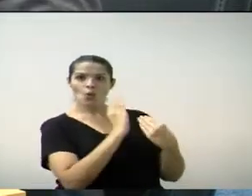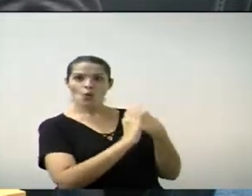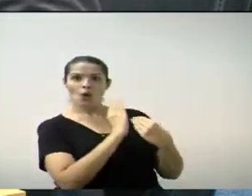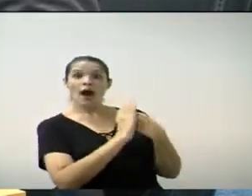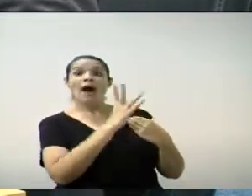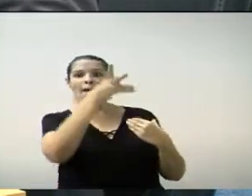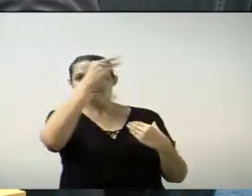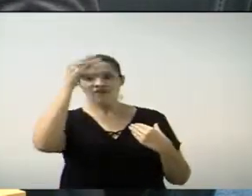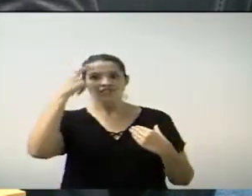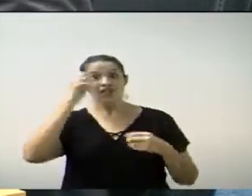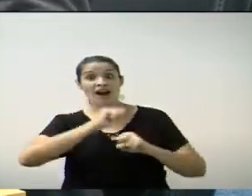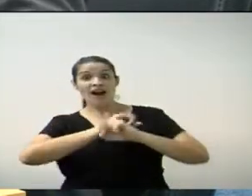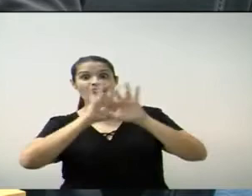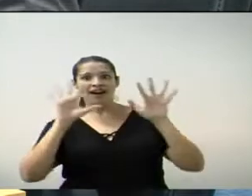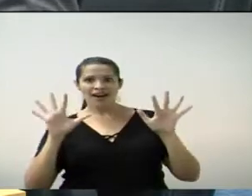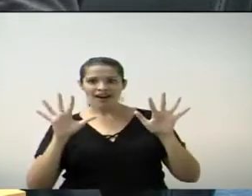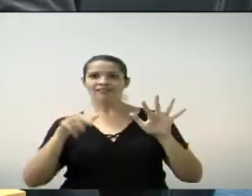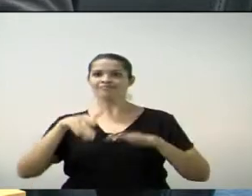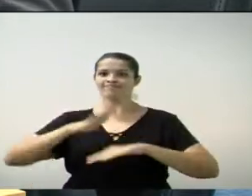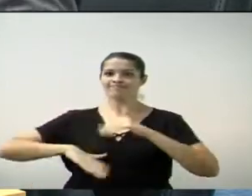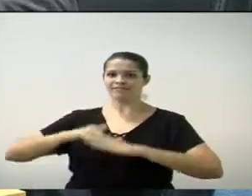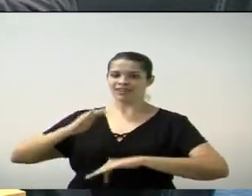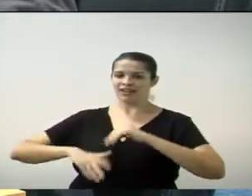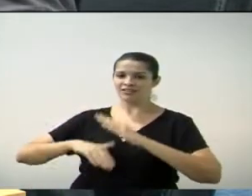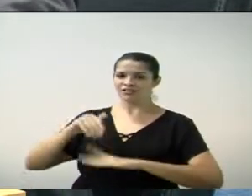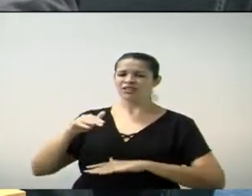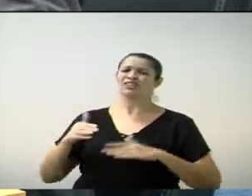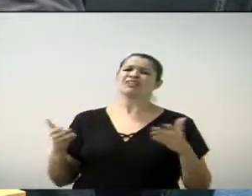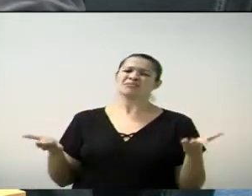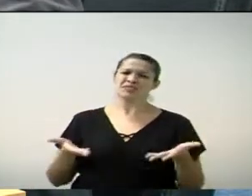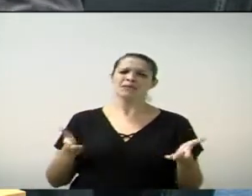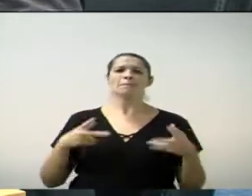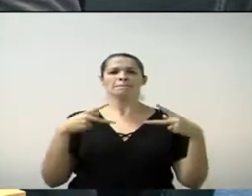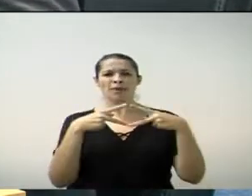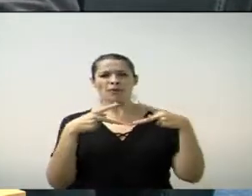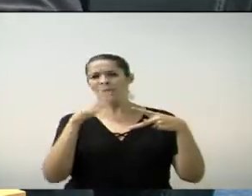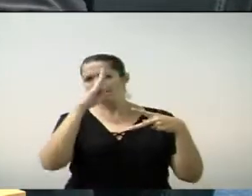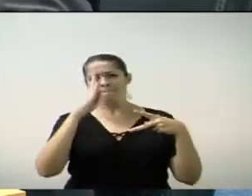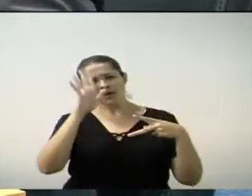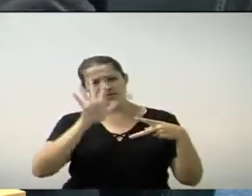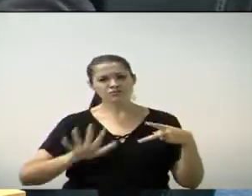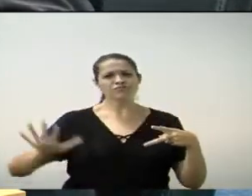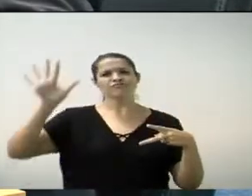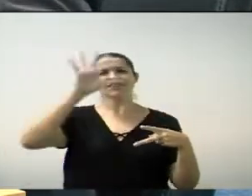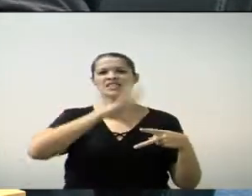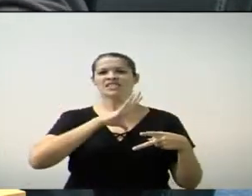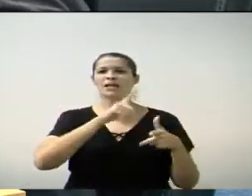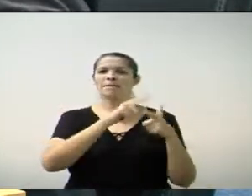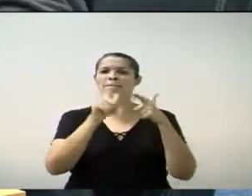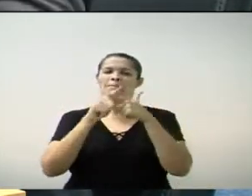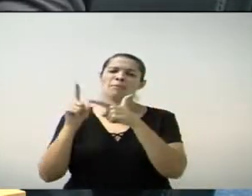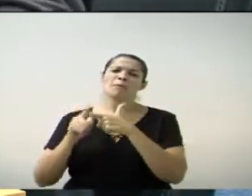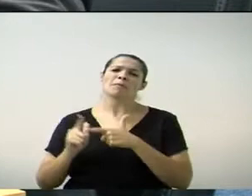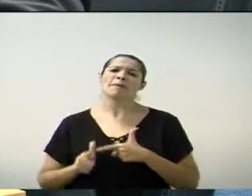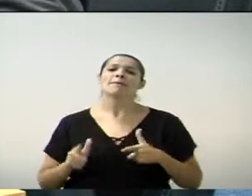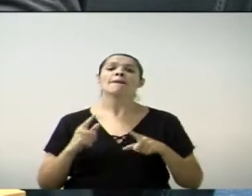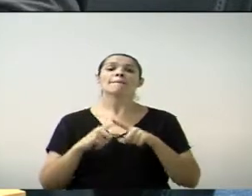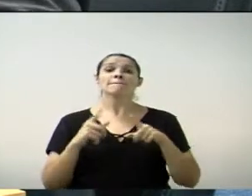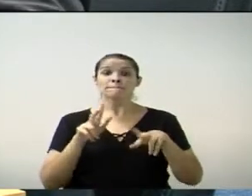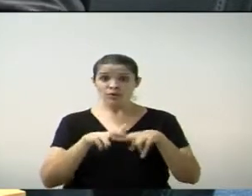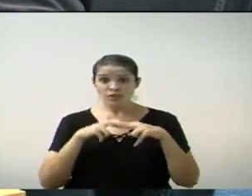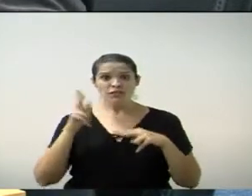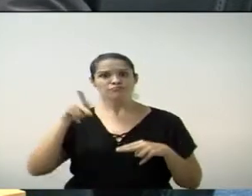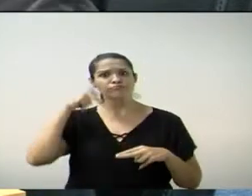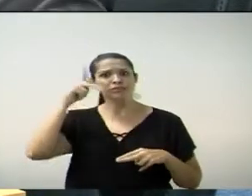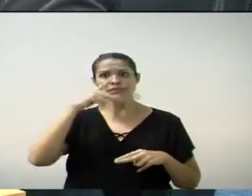efetivamente está sendo feito. Infelizmente, não é assim que funciona, não só aqui em Paulínio, como no Brasil inteiro. É por isso que o país está carente de uma política séria e